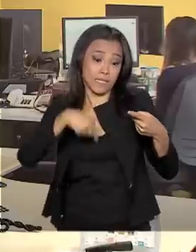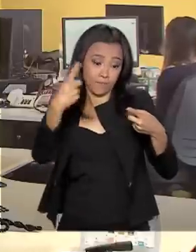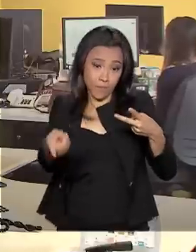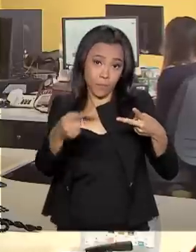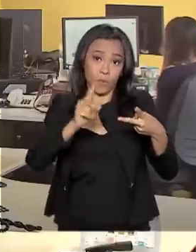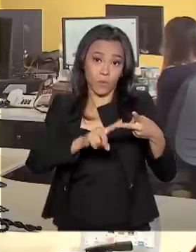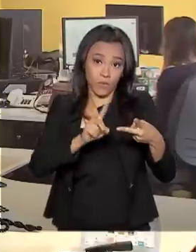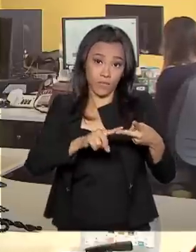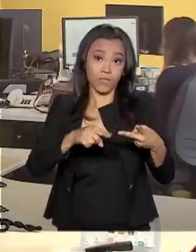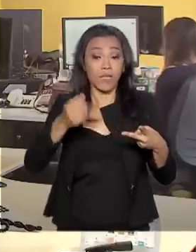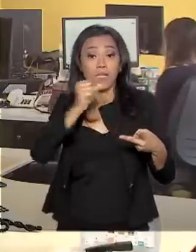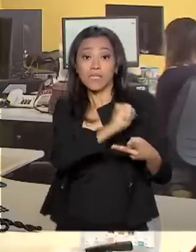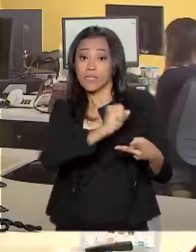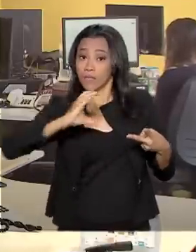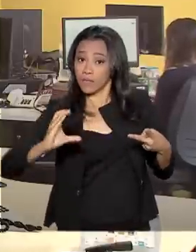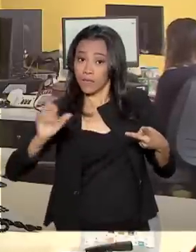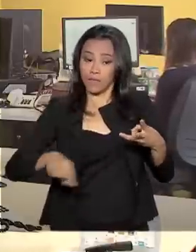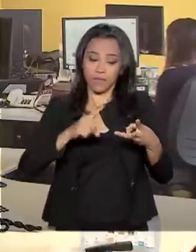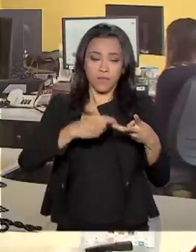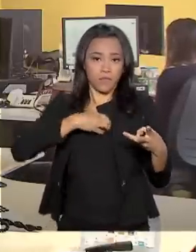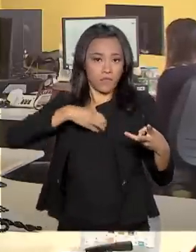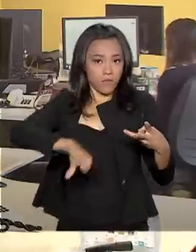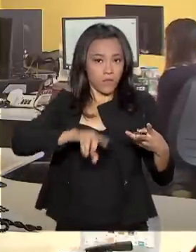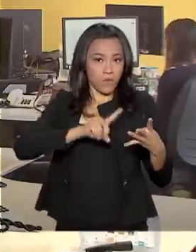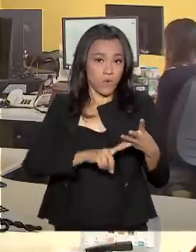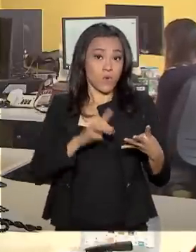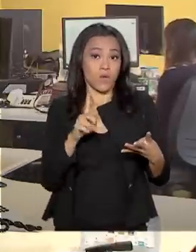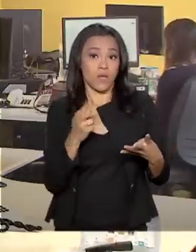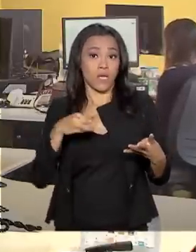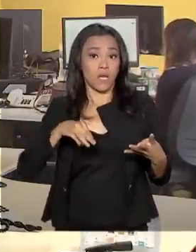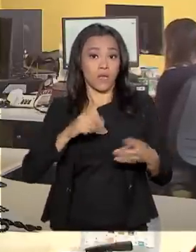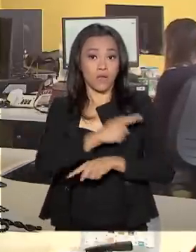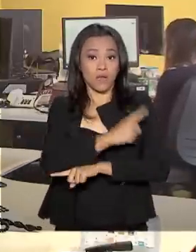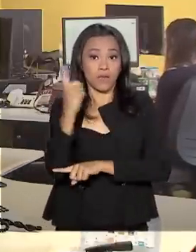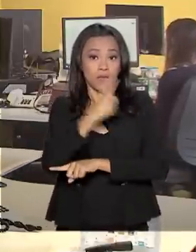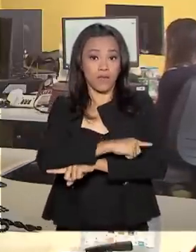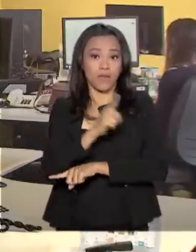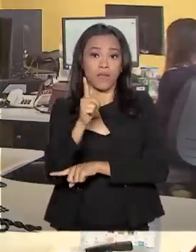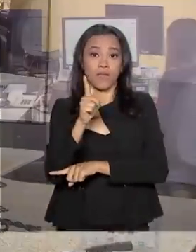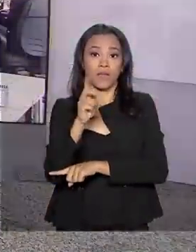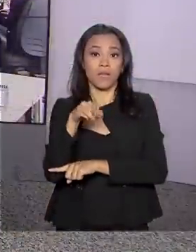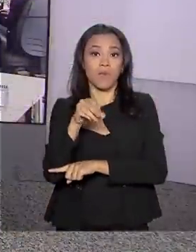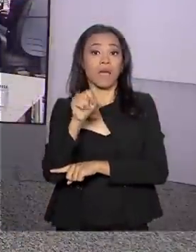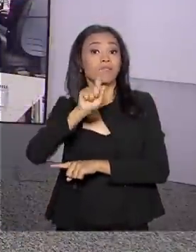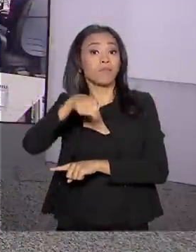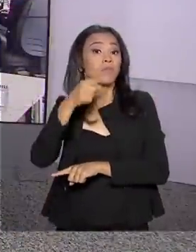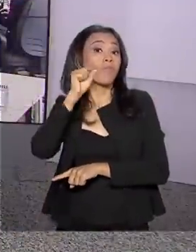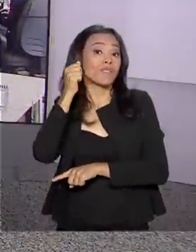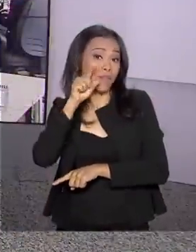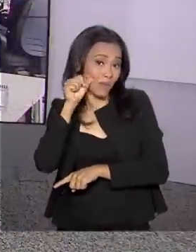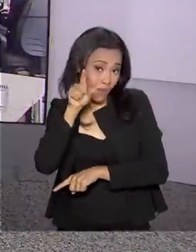seguida de PEN em Santa Catarina, Salvador, Gramado e Massaió. Mara. Obrigada, Marcelo.